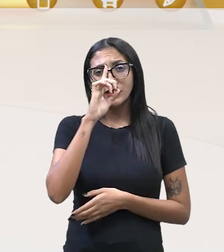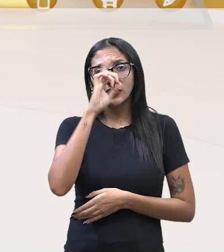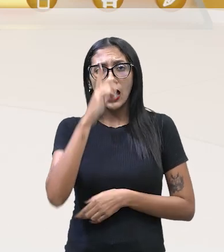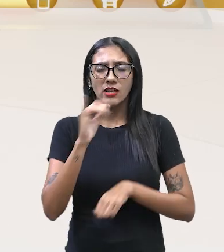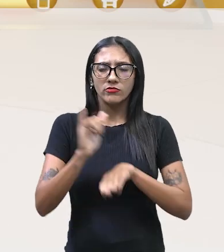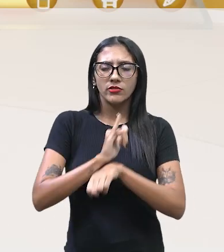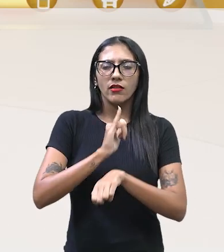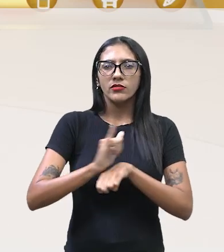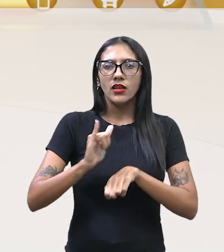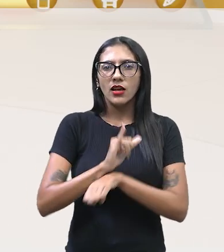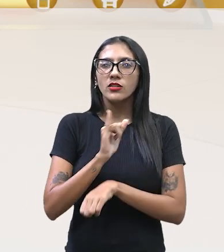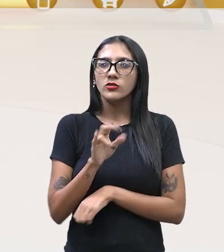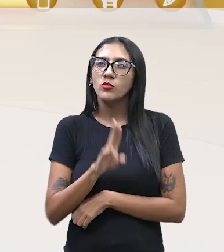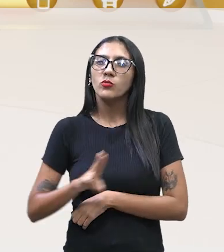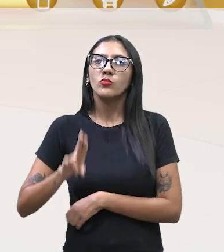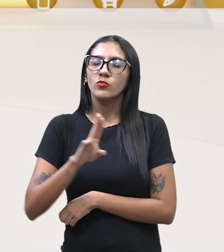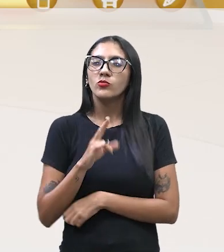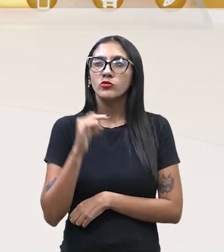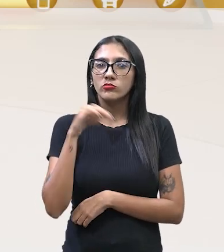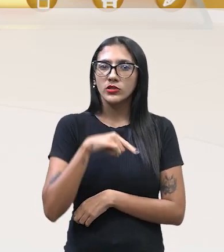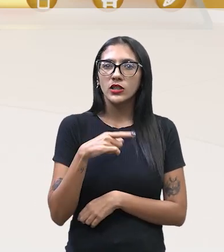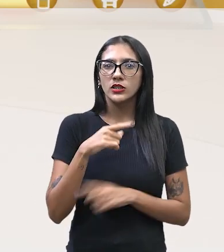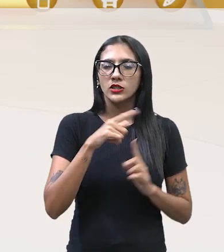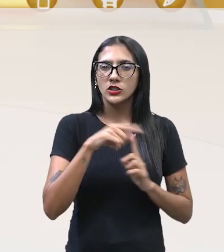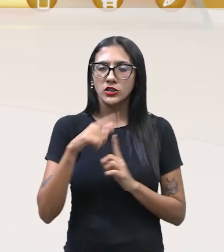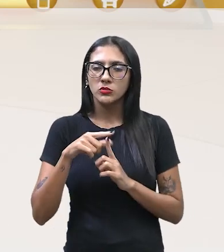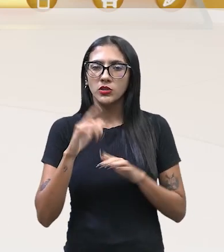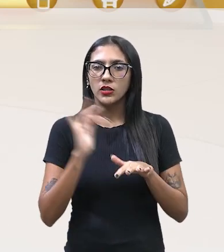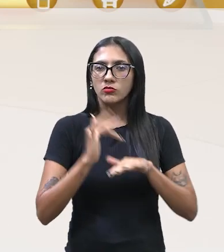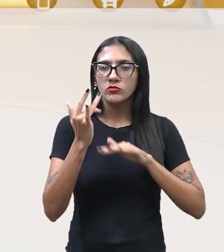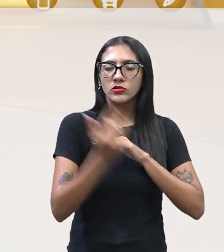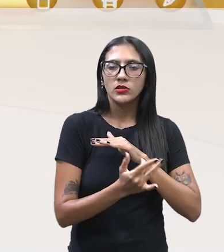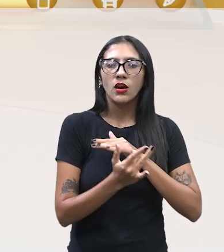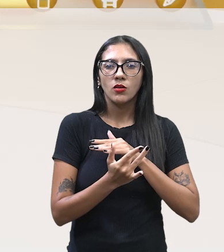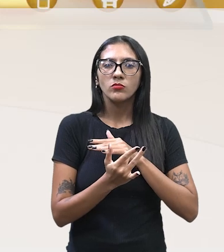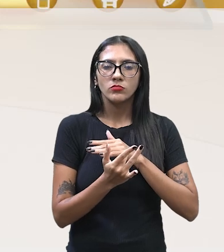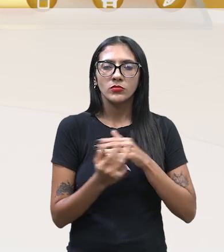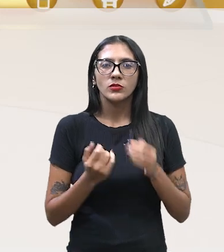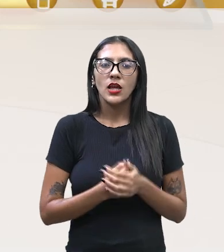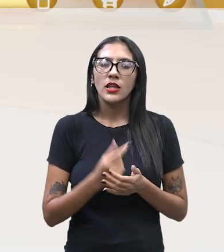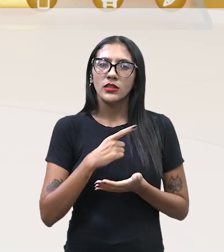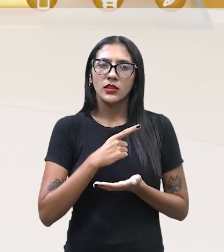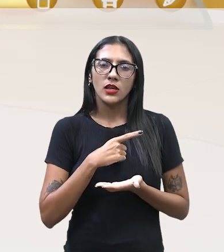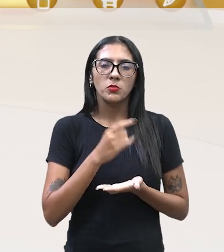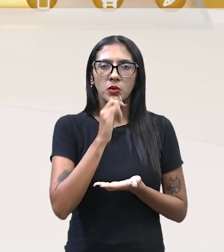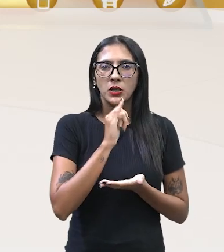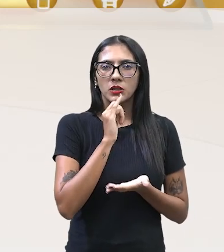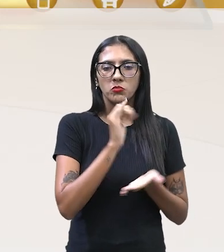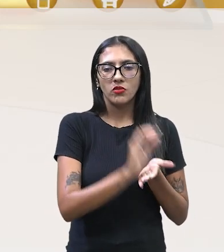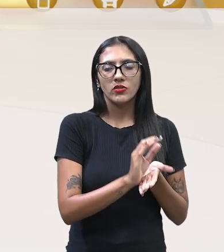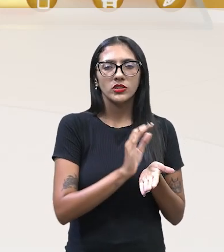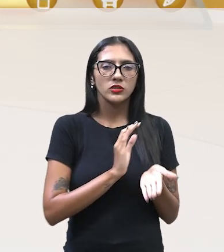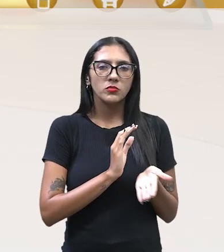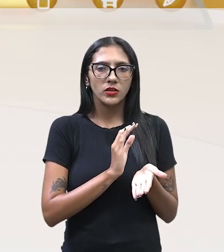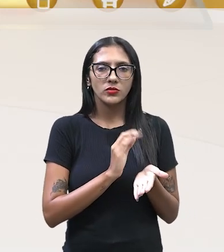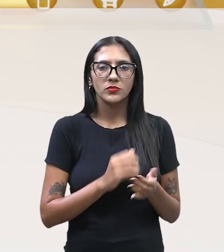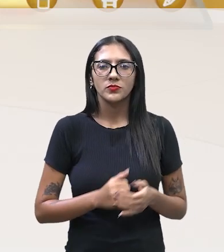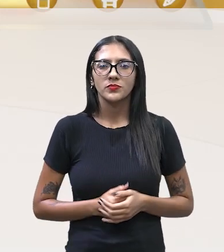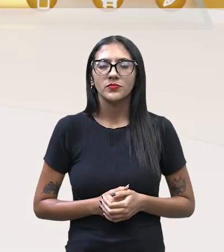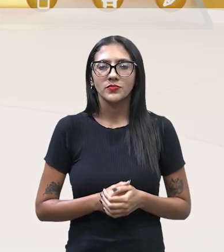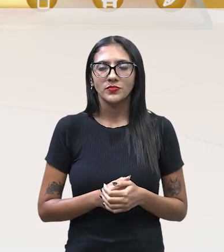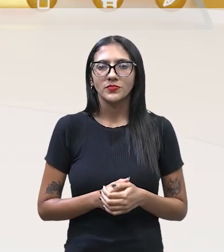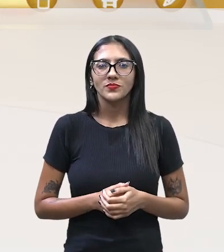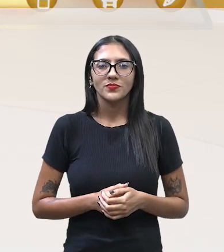influencers estão se utilizando disso. Ganham as coisas para fazer propaganda em uma rede que eles não pagam nada, mas eles